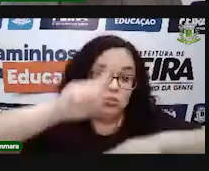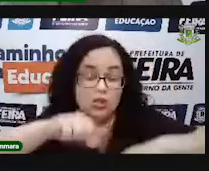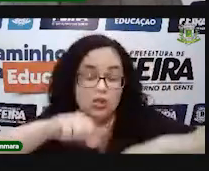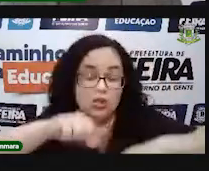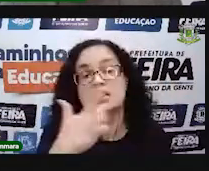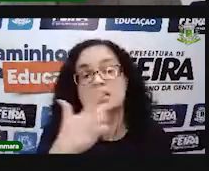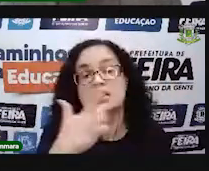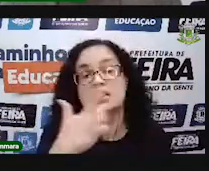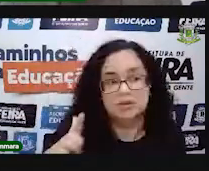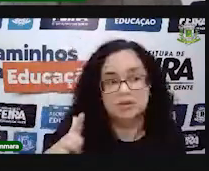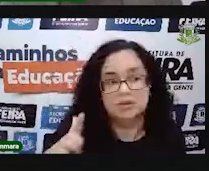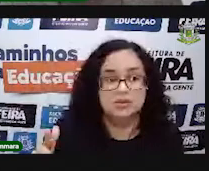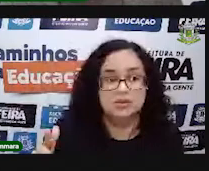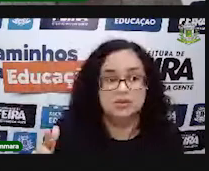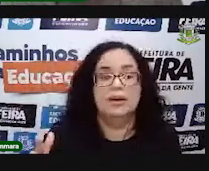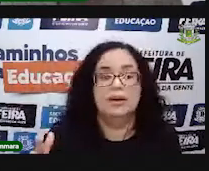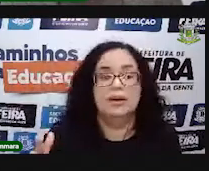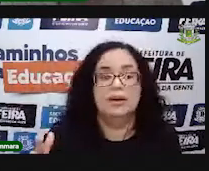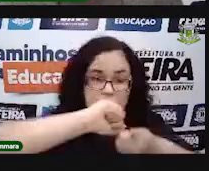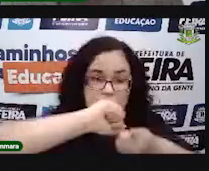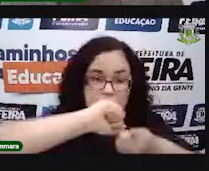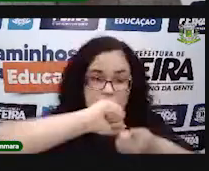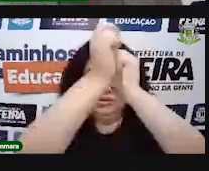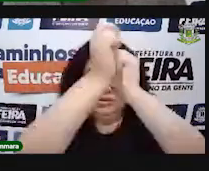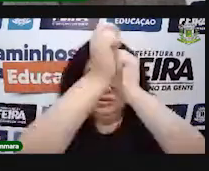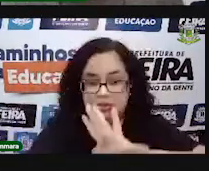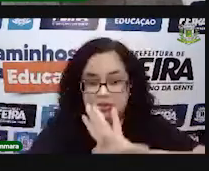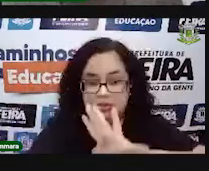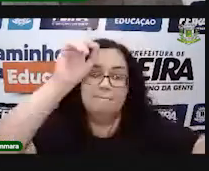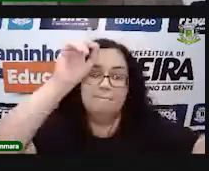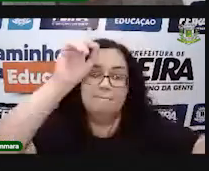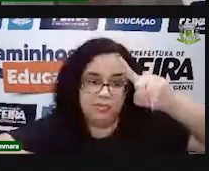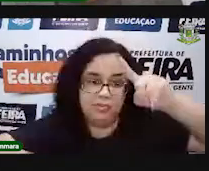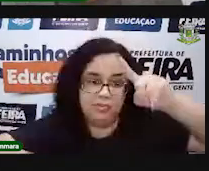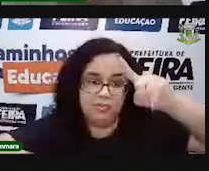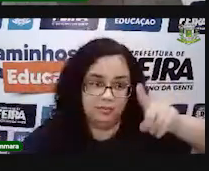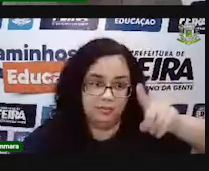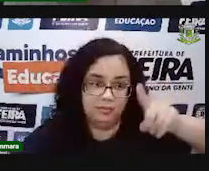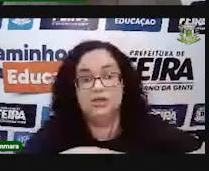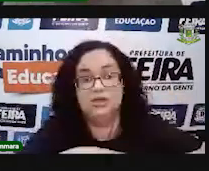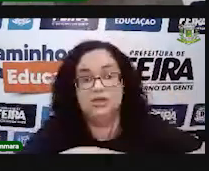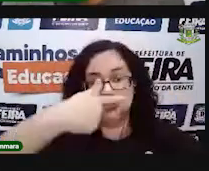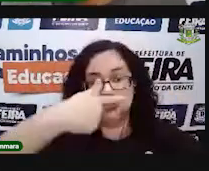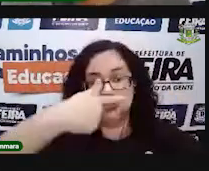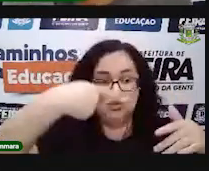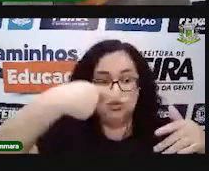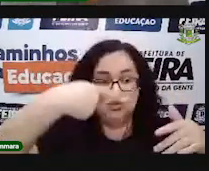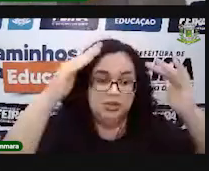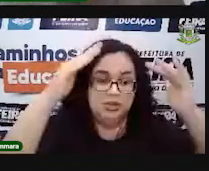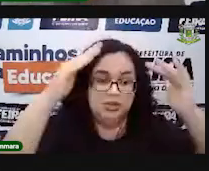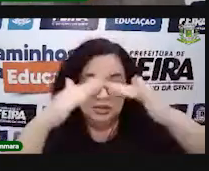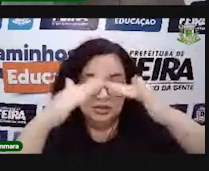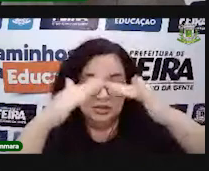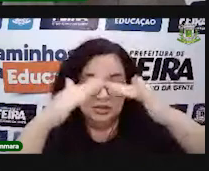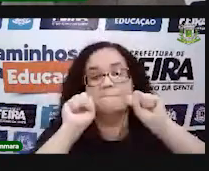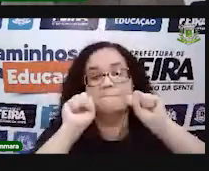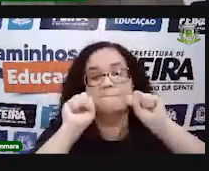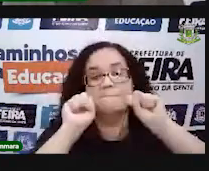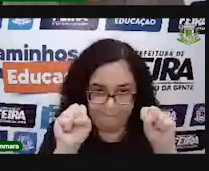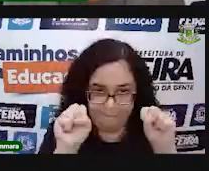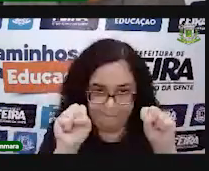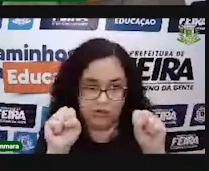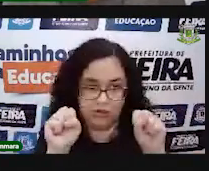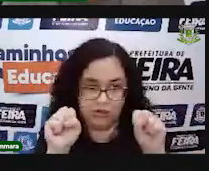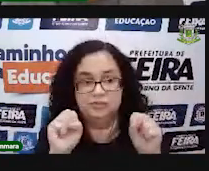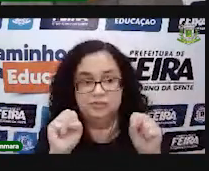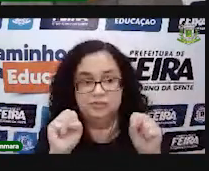tá bom? Então, você pode fazer e os materiais que você não tiver você pode adaptar com objetos que você